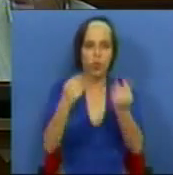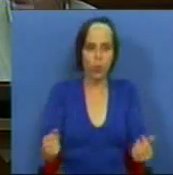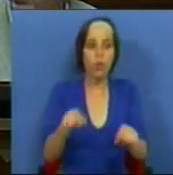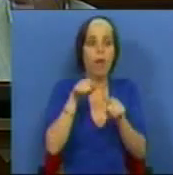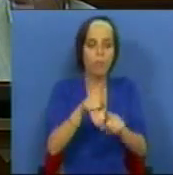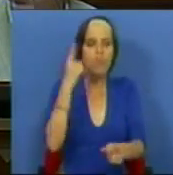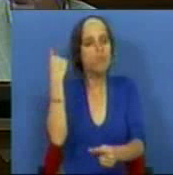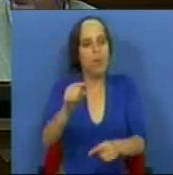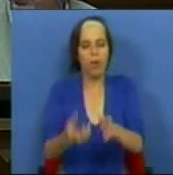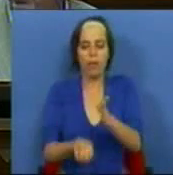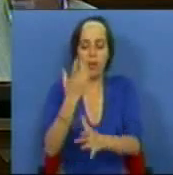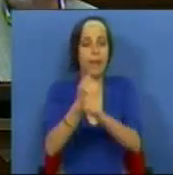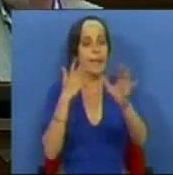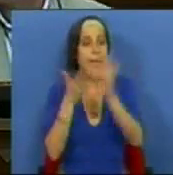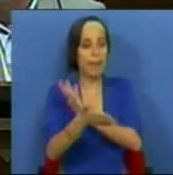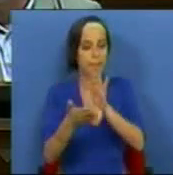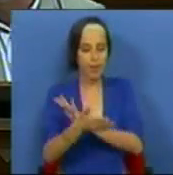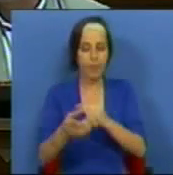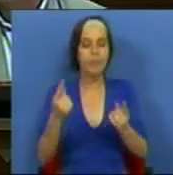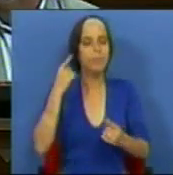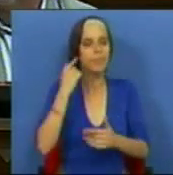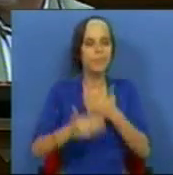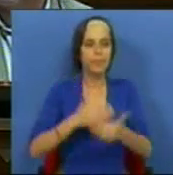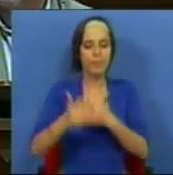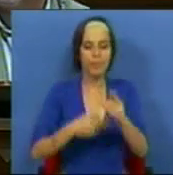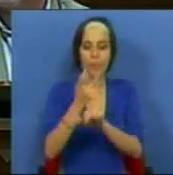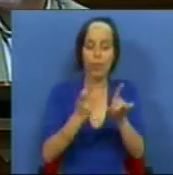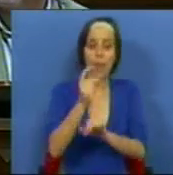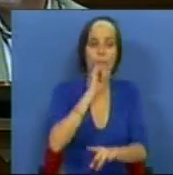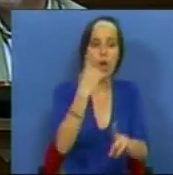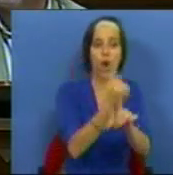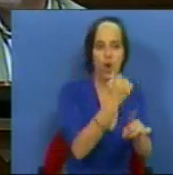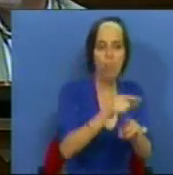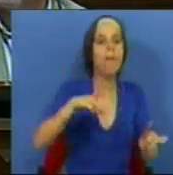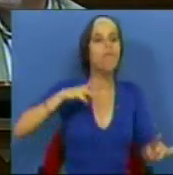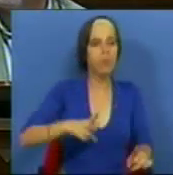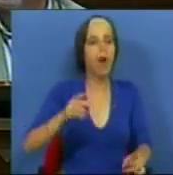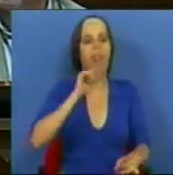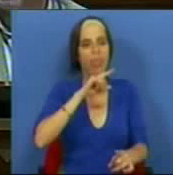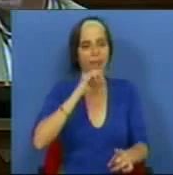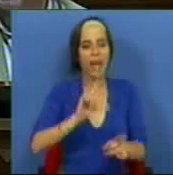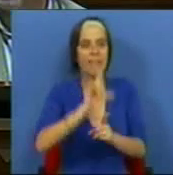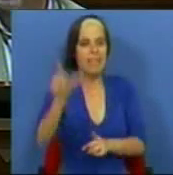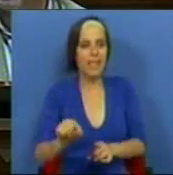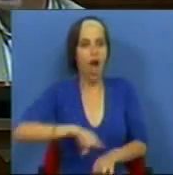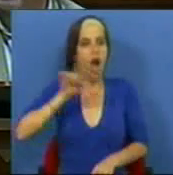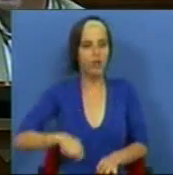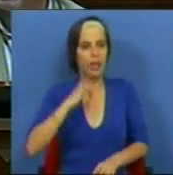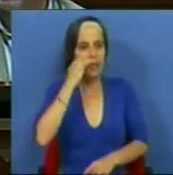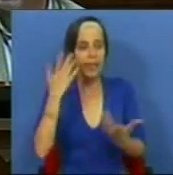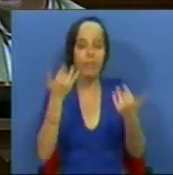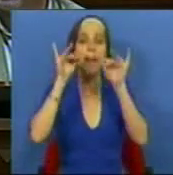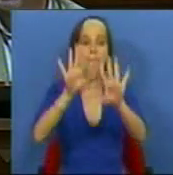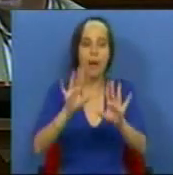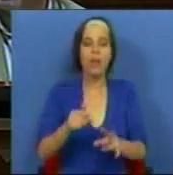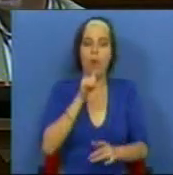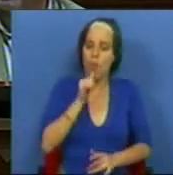Só pela criação de emprego que existe decorrendo desse aumento do poder de compra é que Portugal conseguirá sair da crise. E porque